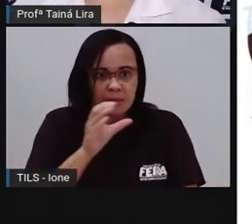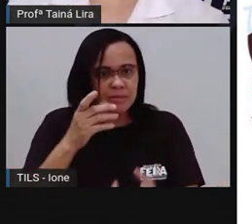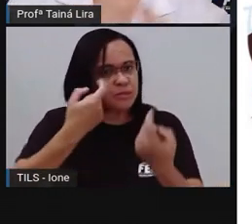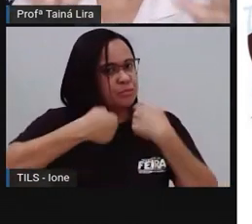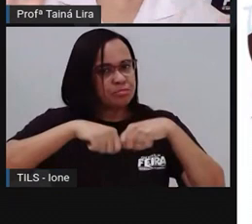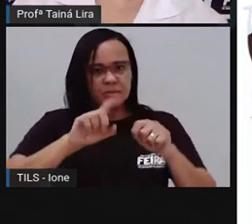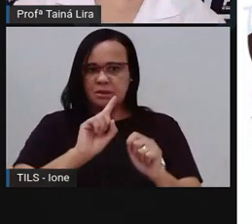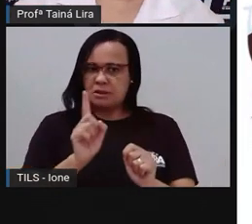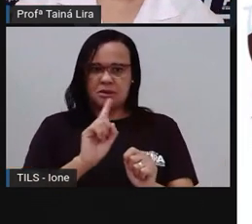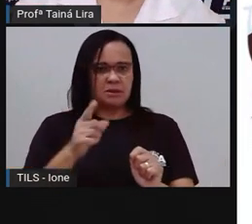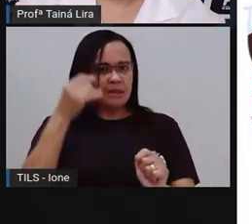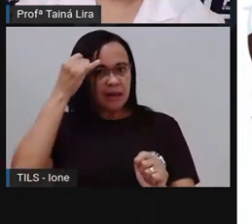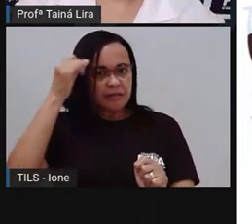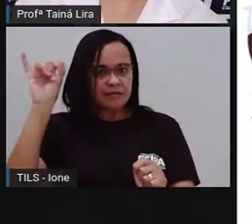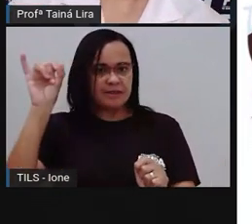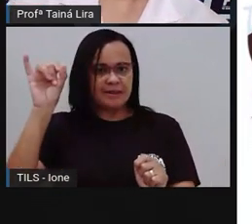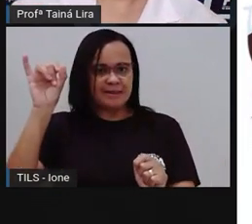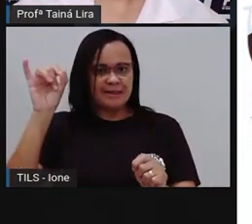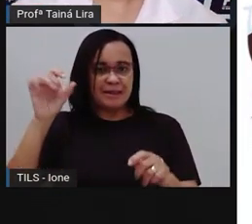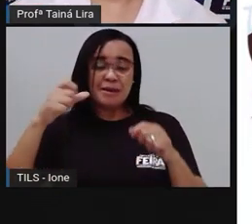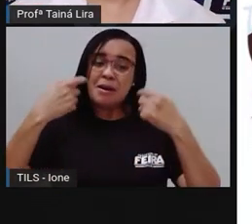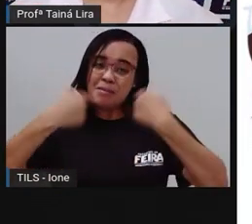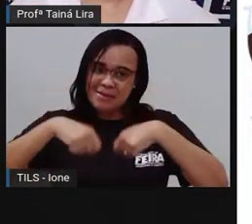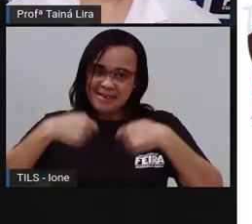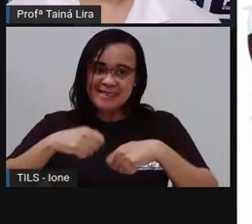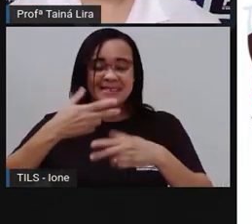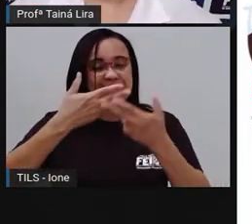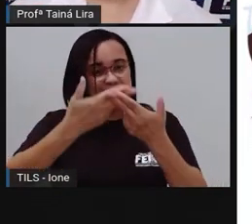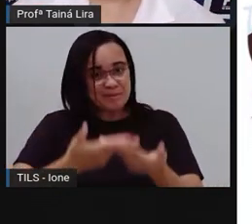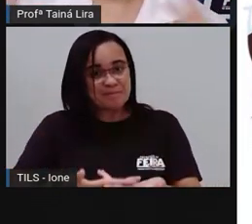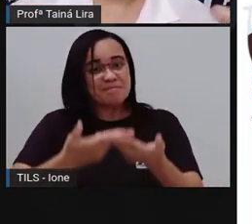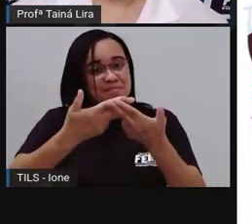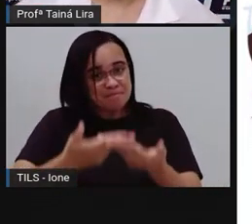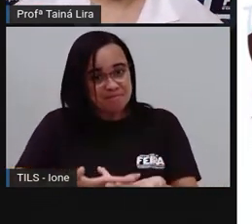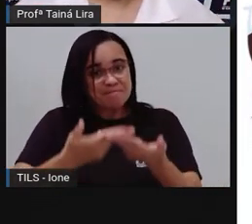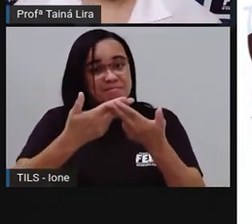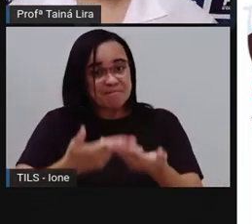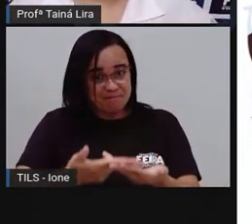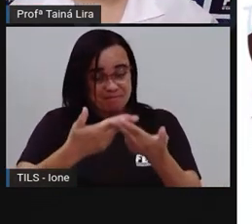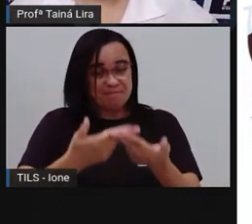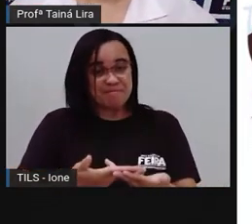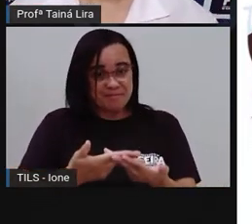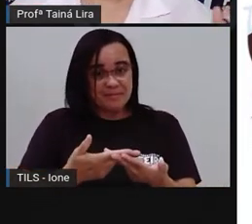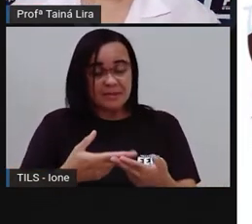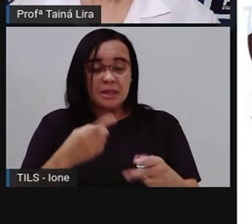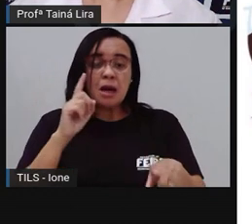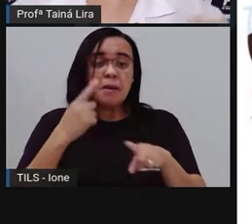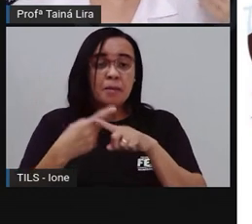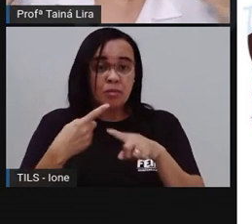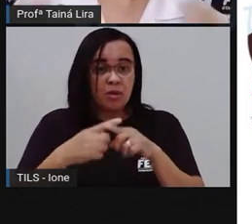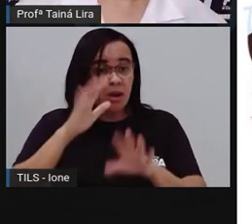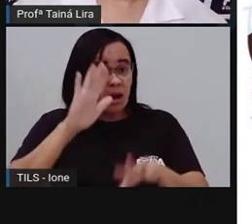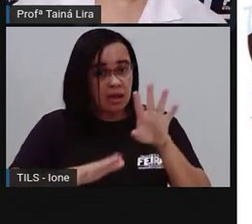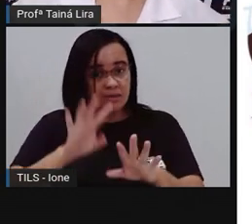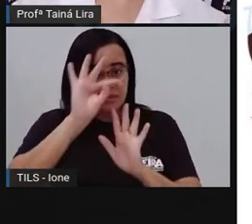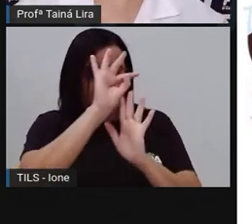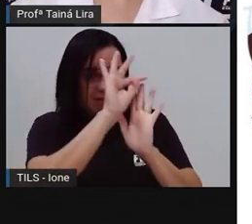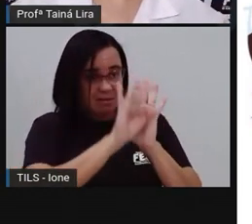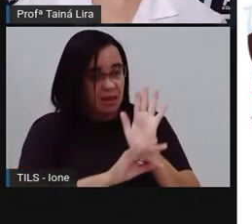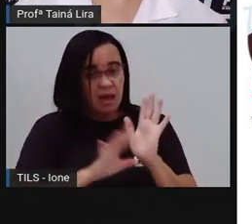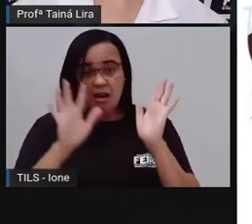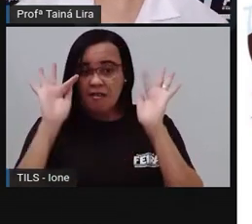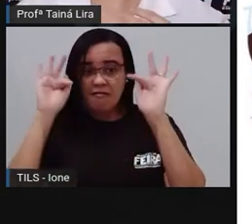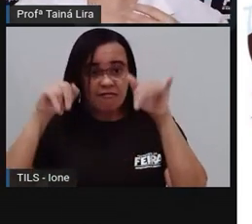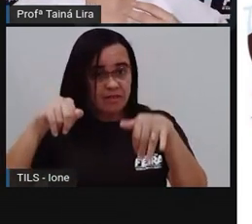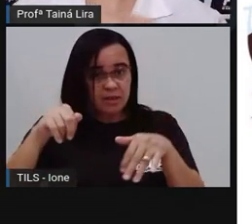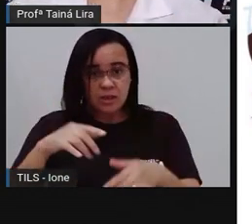no primeiro dia que você sentar ali, você vai conseguir fazer a versão final do seu texto, tá? É como a Pró falou, muitas vezes